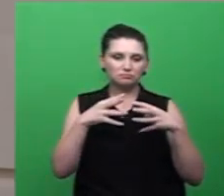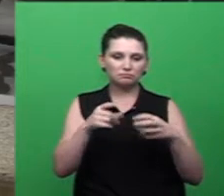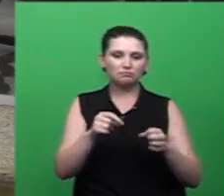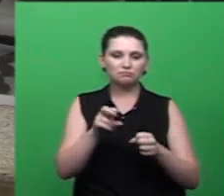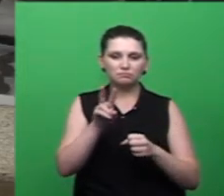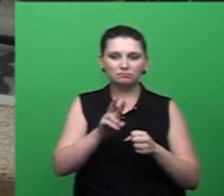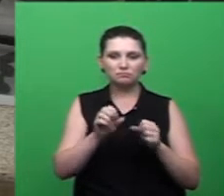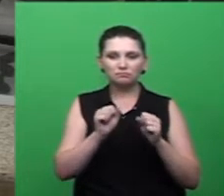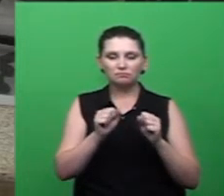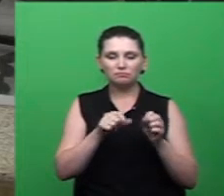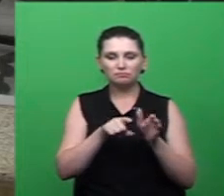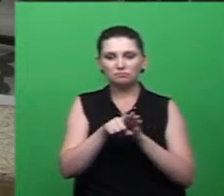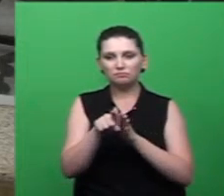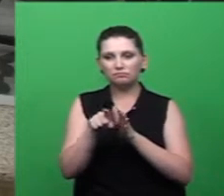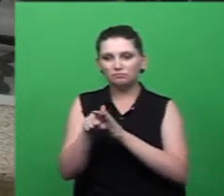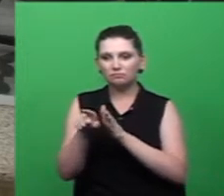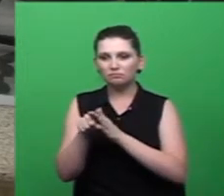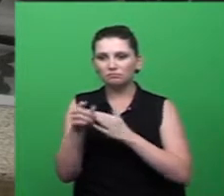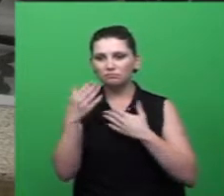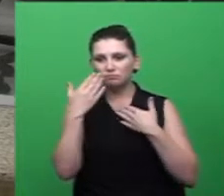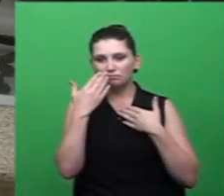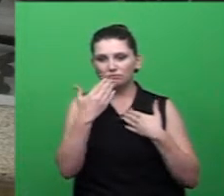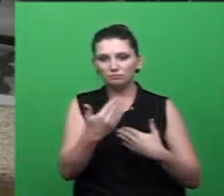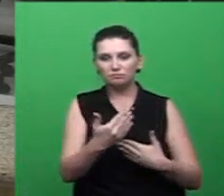após a falação de cada um. Obrigado, seu presidente.